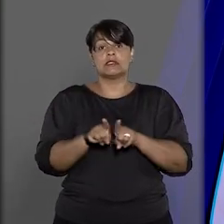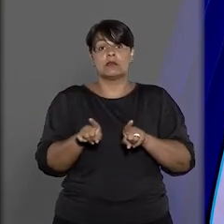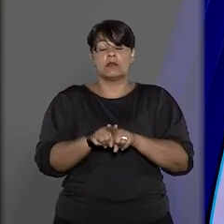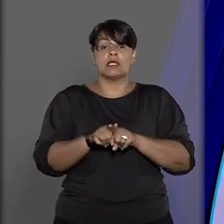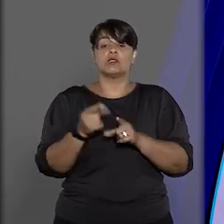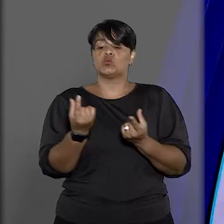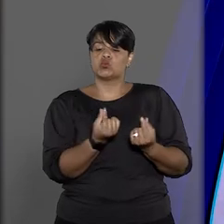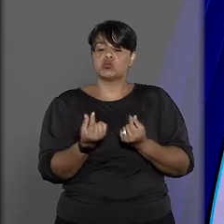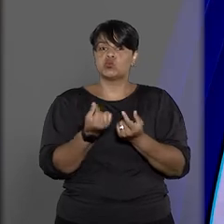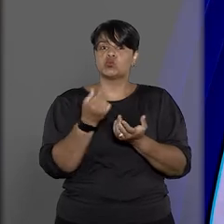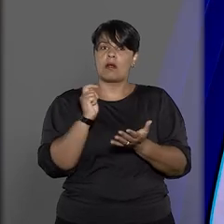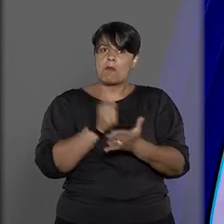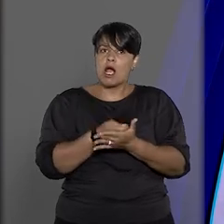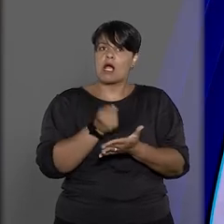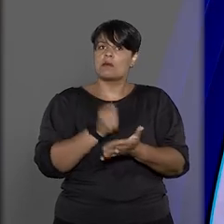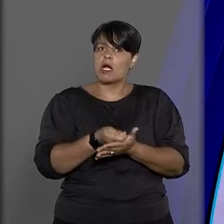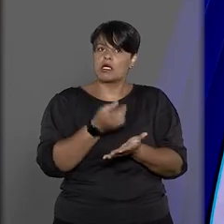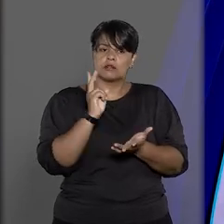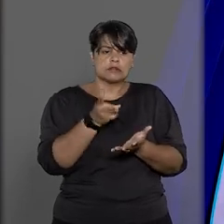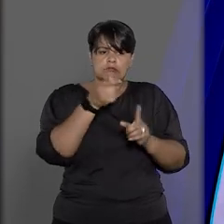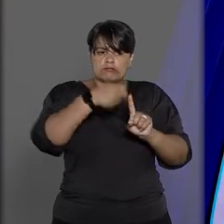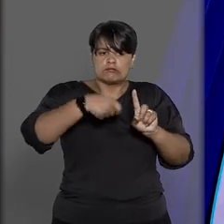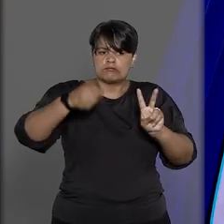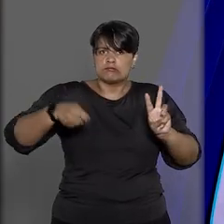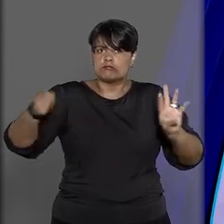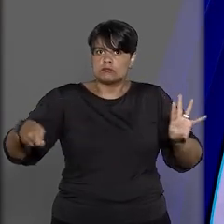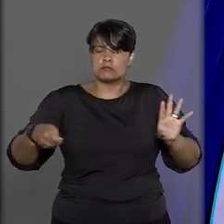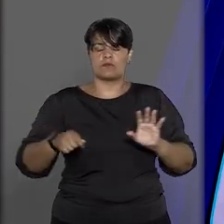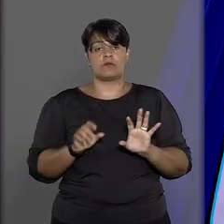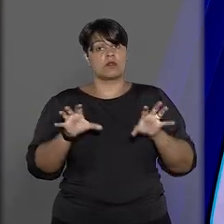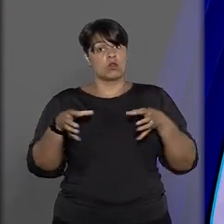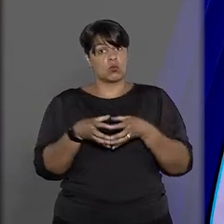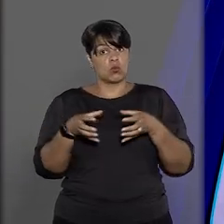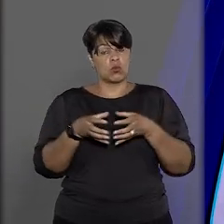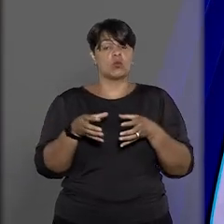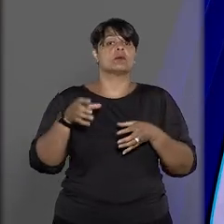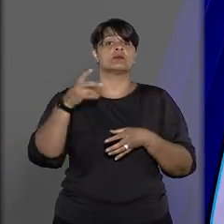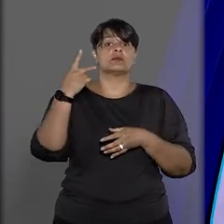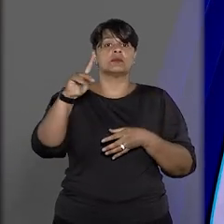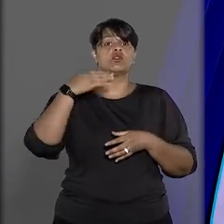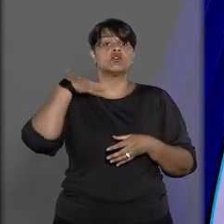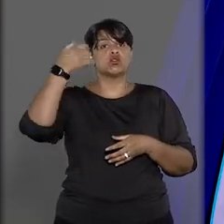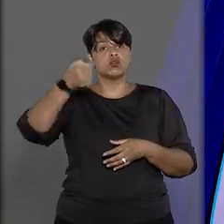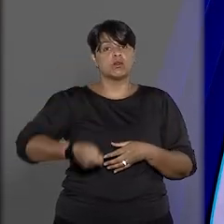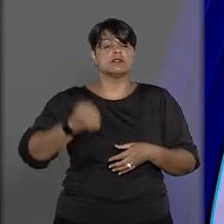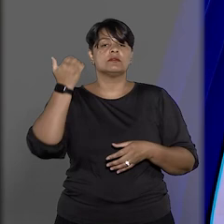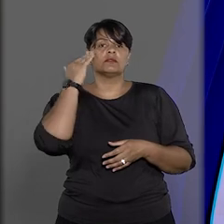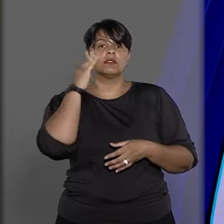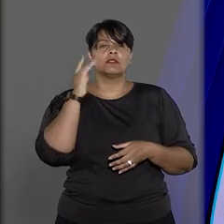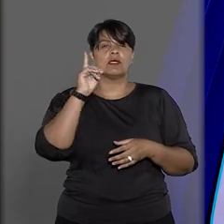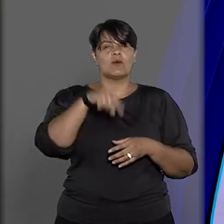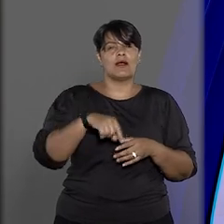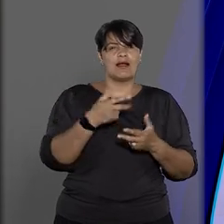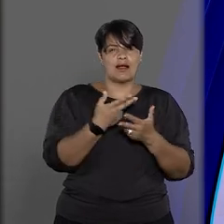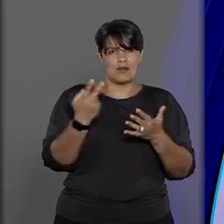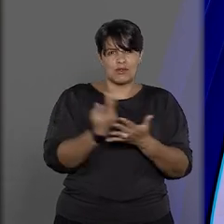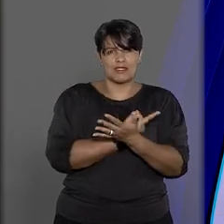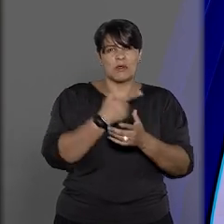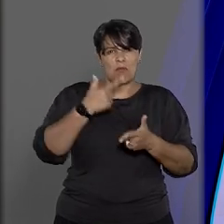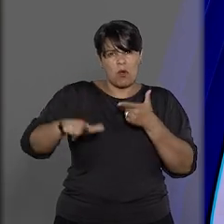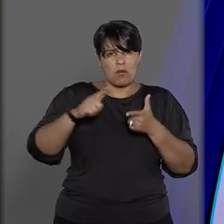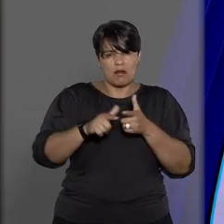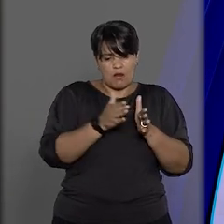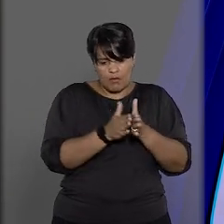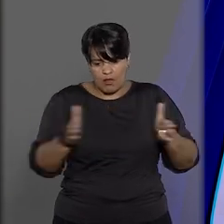continuaram a ser pagos mensalmente. Em primeira instância, o juiz, entendendo que o sinistro ocorreu durante a vigência do contrato,